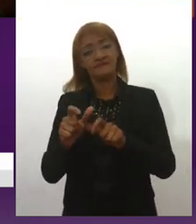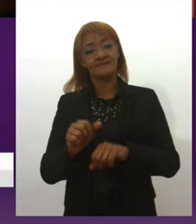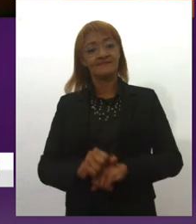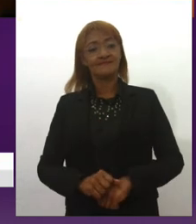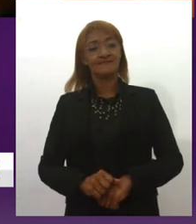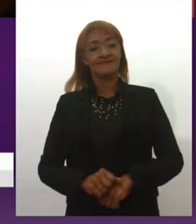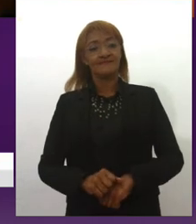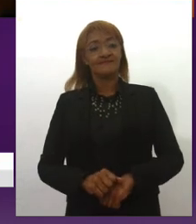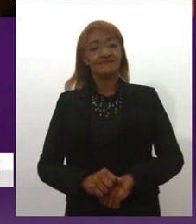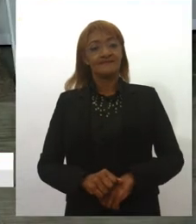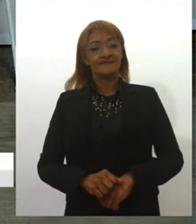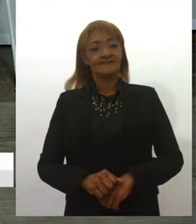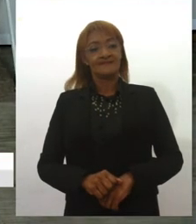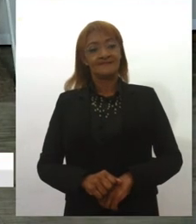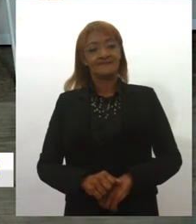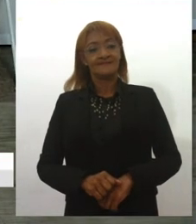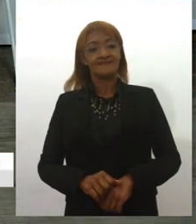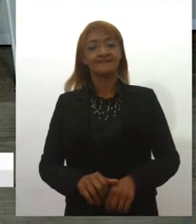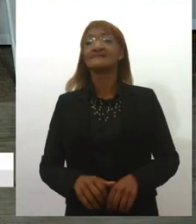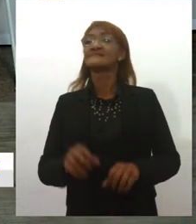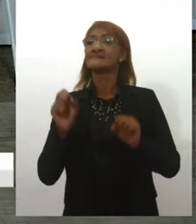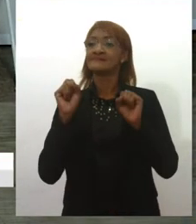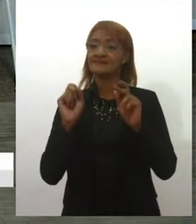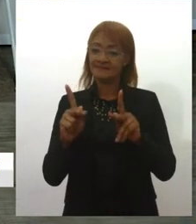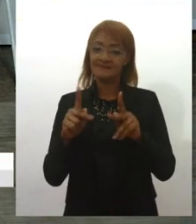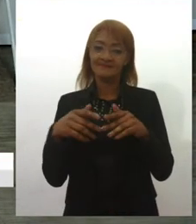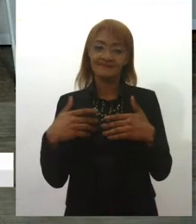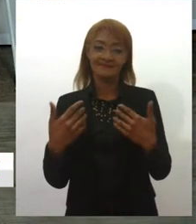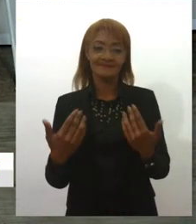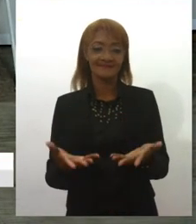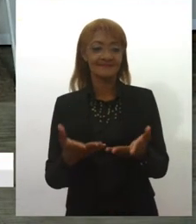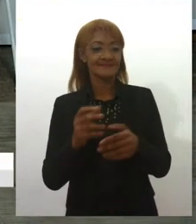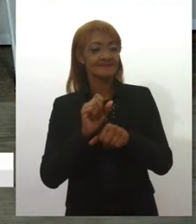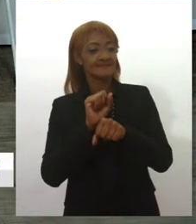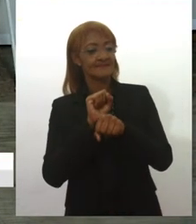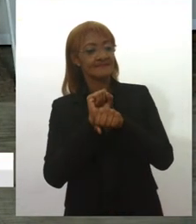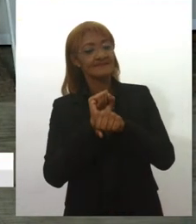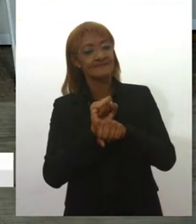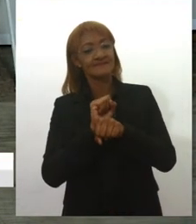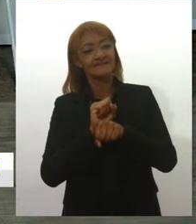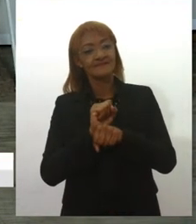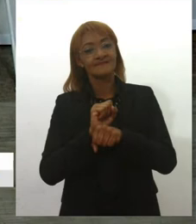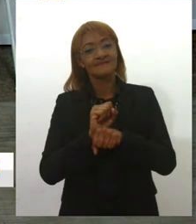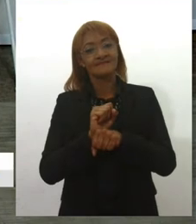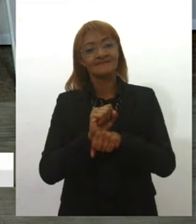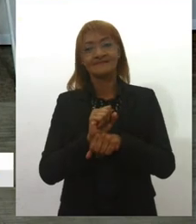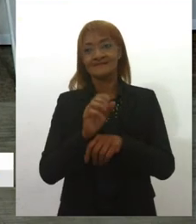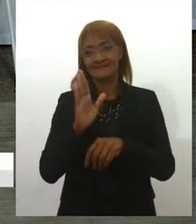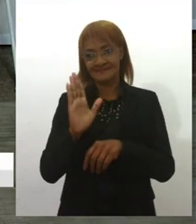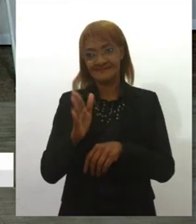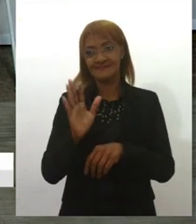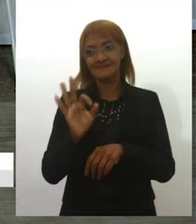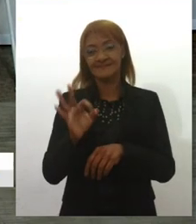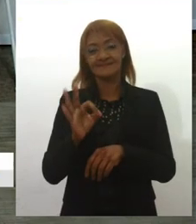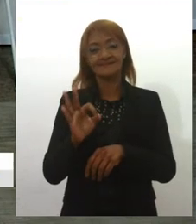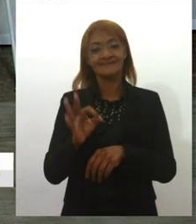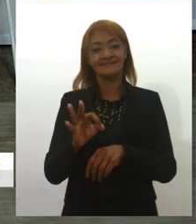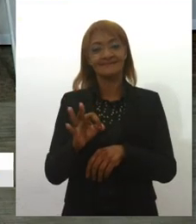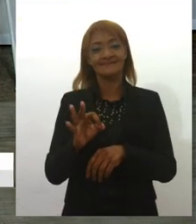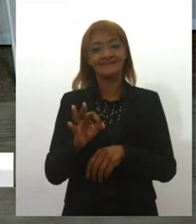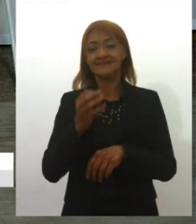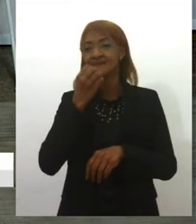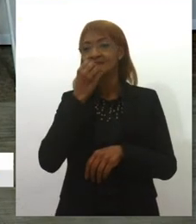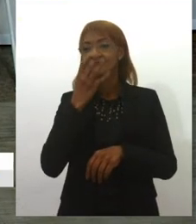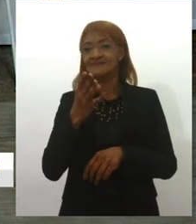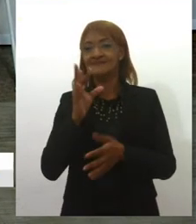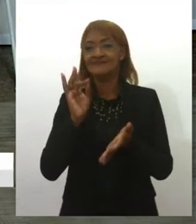Muito nesse sentido. Ok, ou seja, está aí aguardando os próximos trâmites, para essa aventura, de